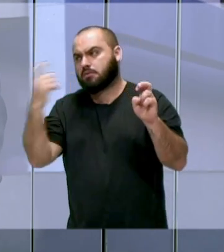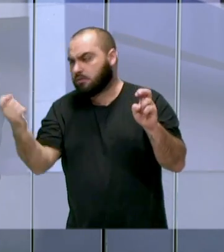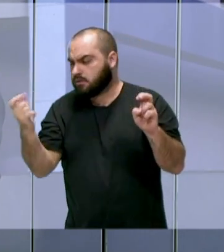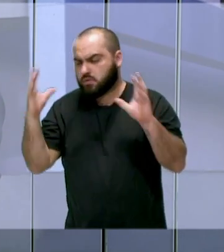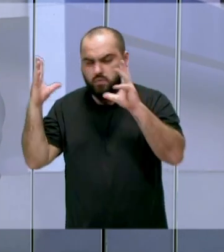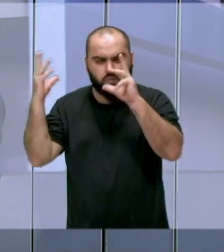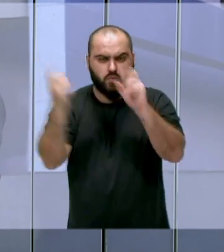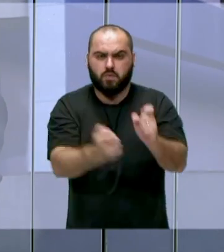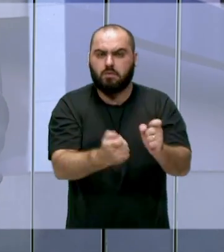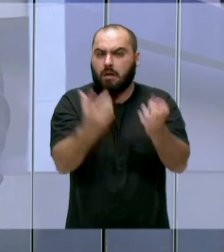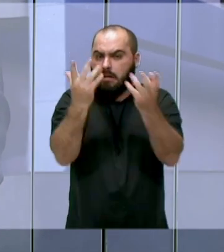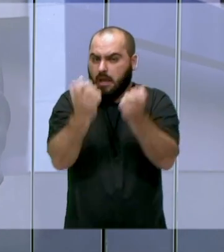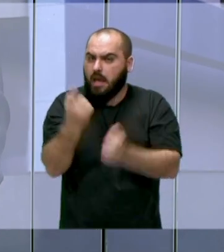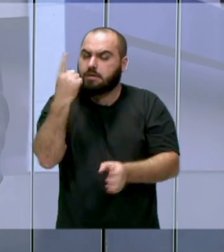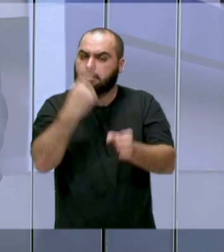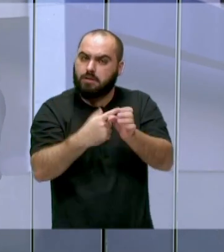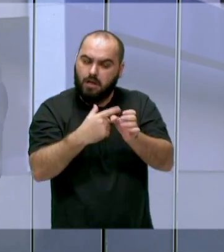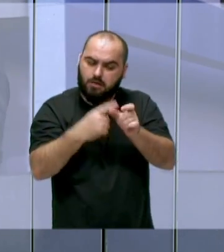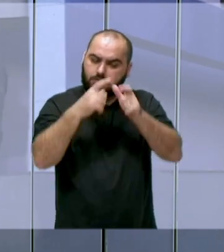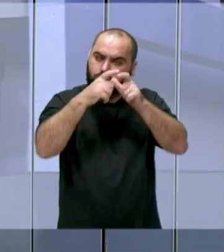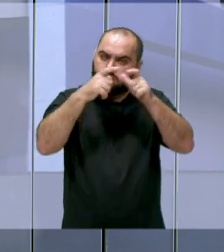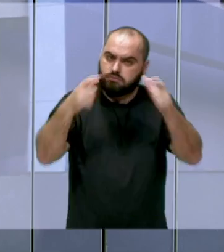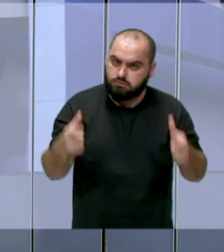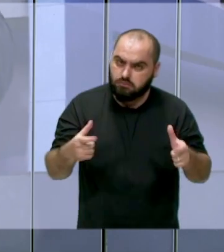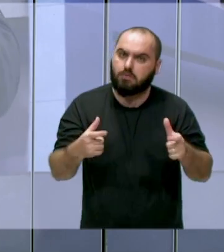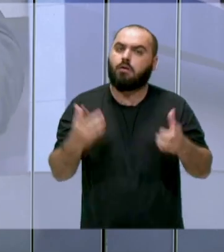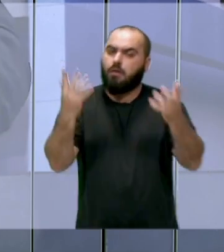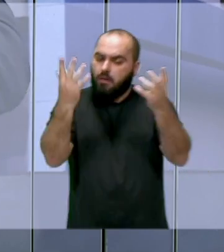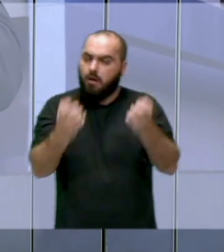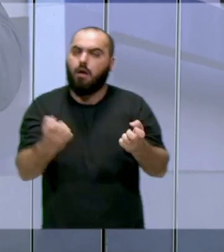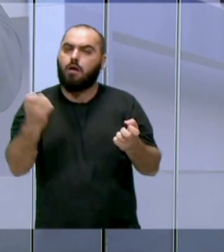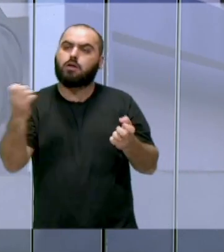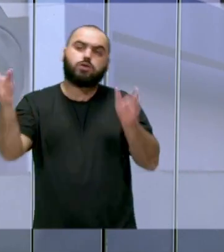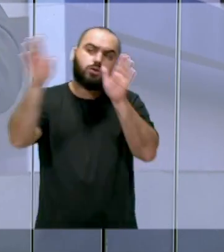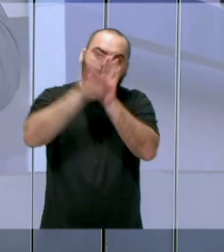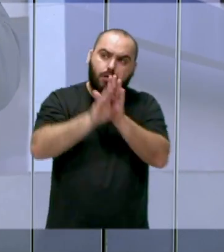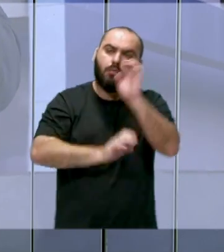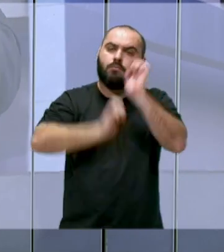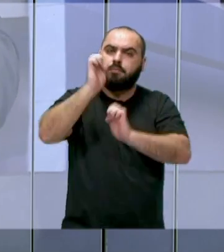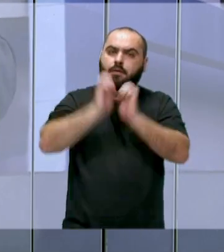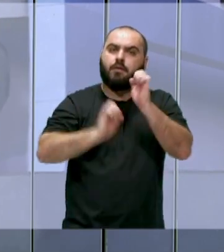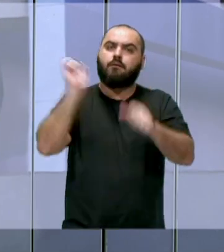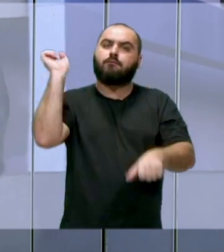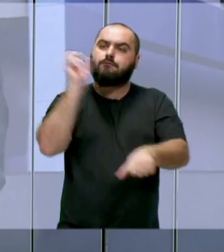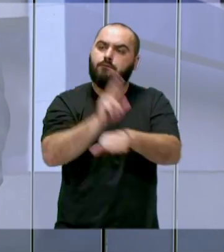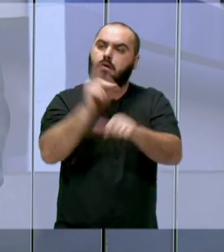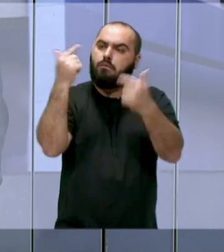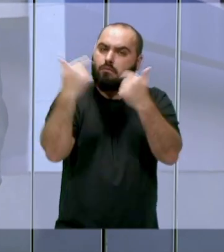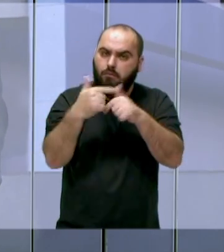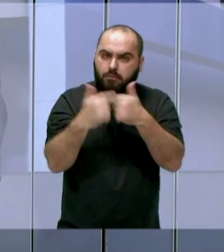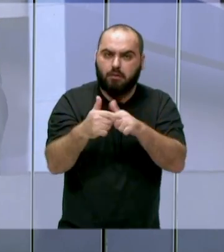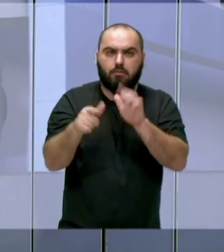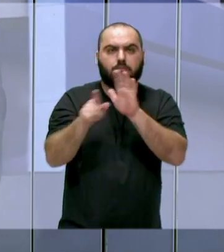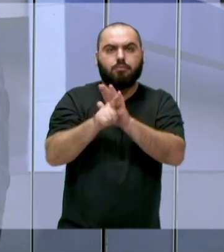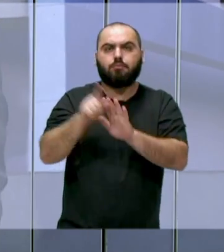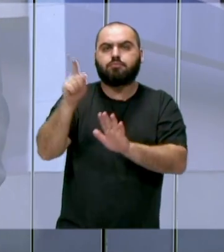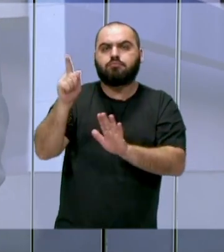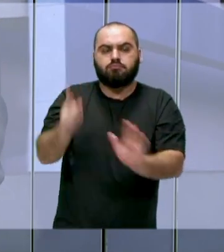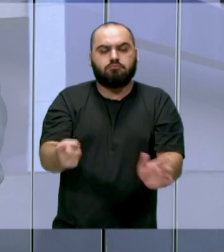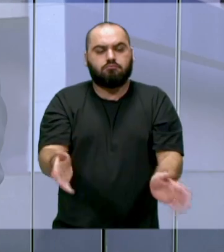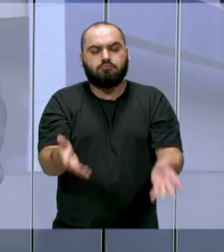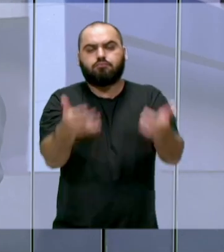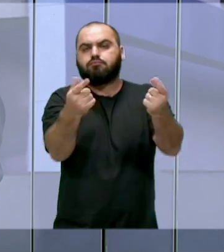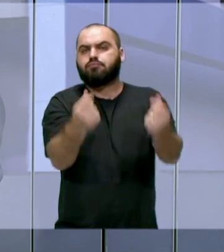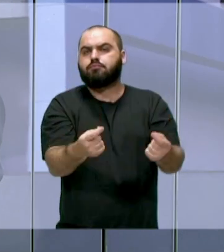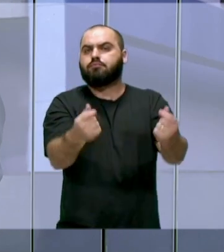continue crescendo, quem não quer que continue vindo empresa, gerando emprego, gerando riqueza e fomentando a nossa economia. Então, é de interesse de